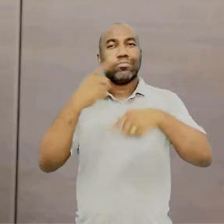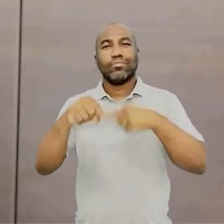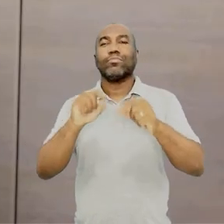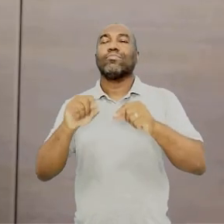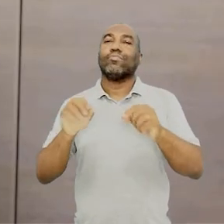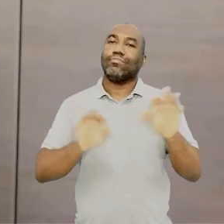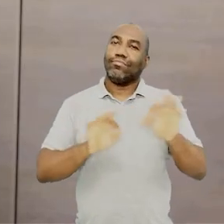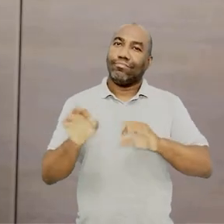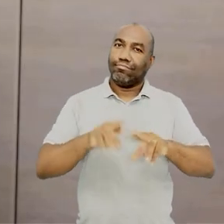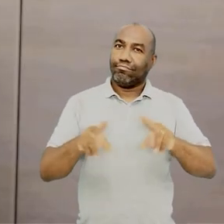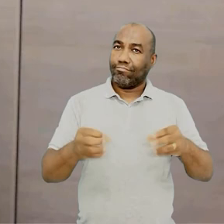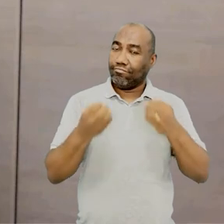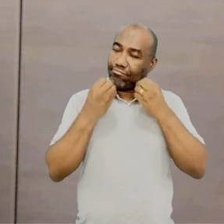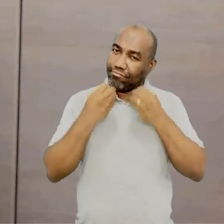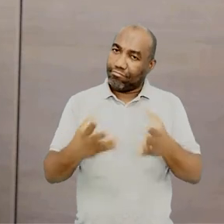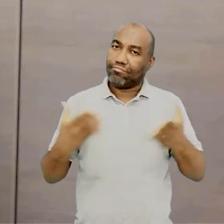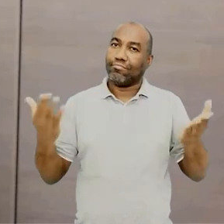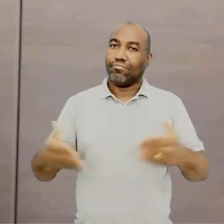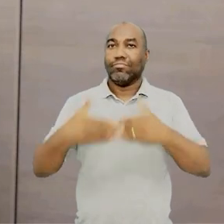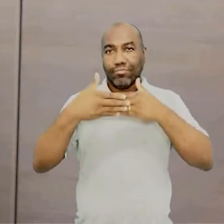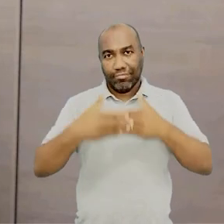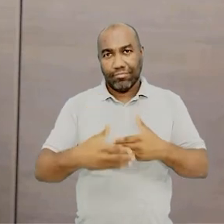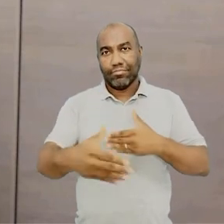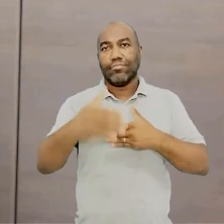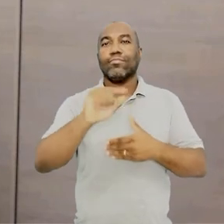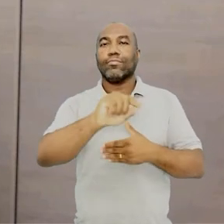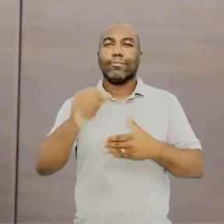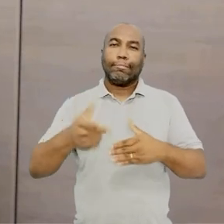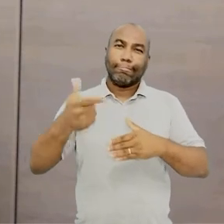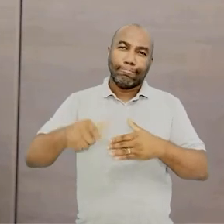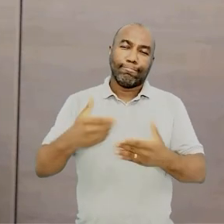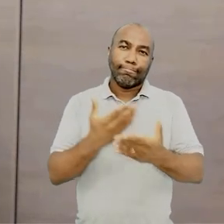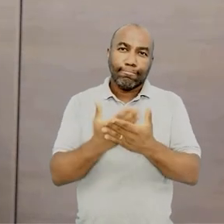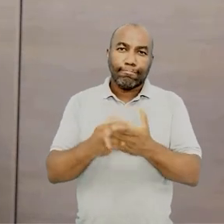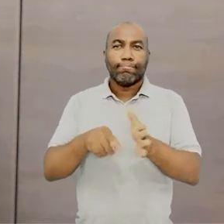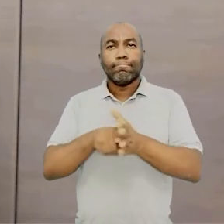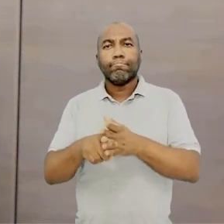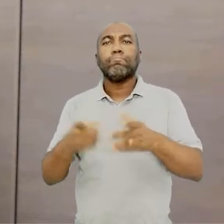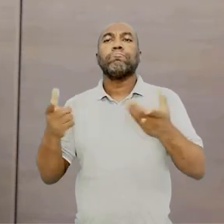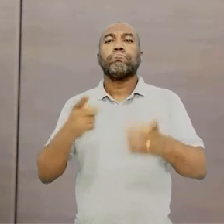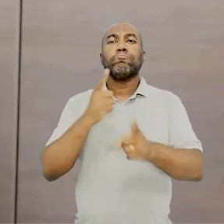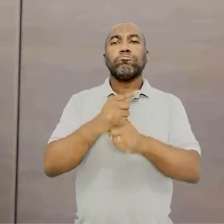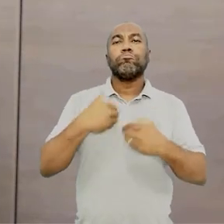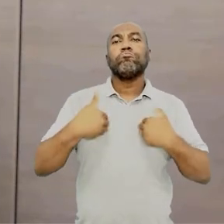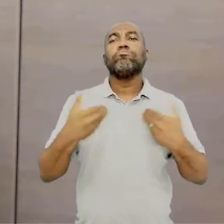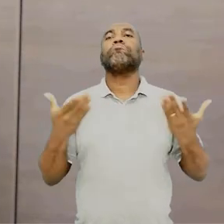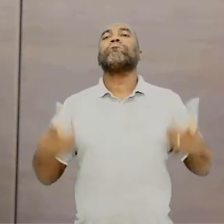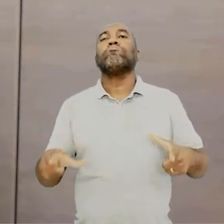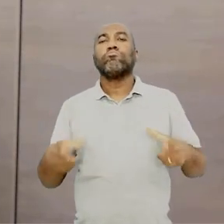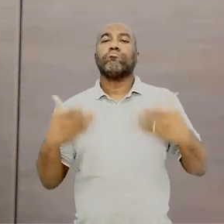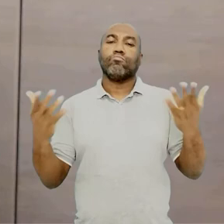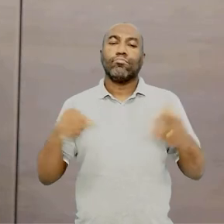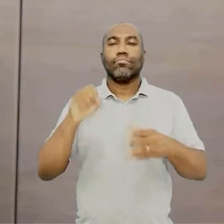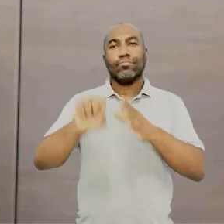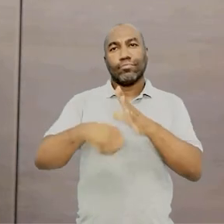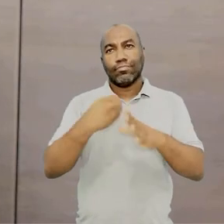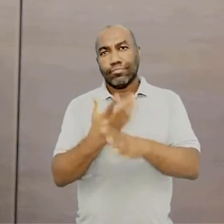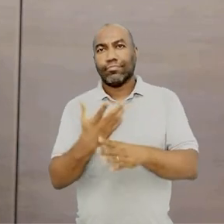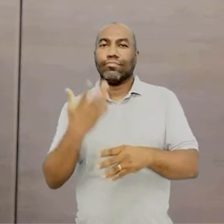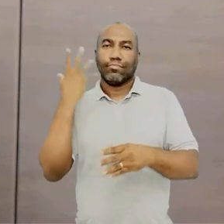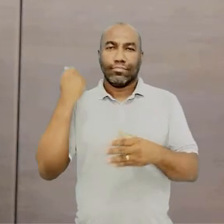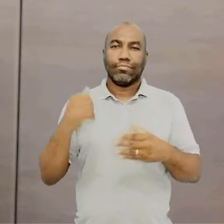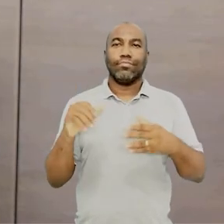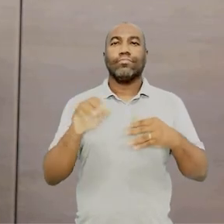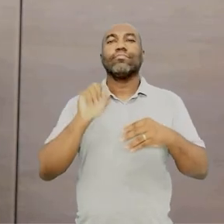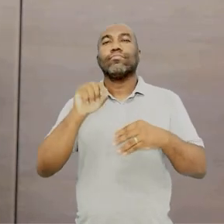tudo. E a partir de agora, você já sabe onde me encontrar. Nós seguimos juntos aí nas redes sociais.